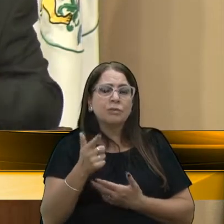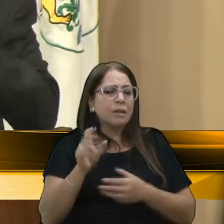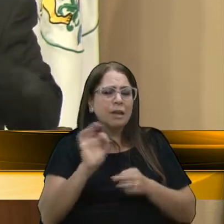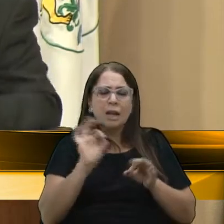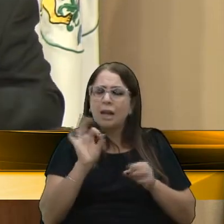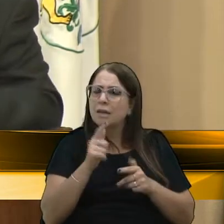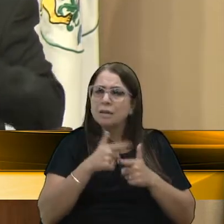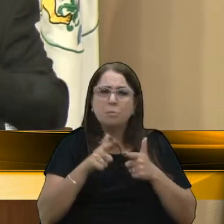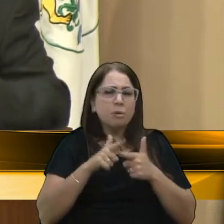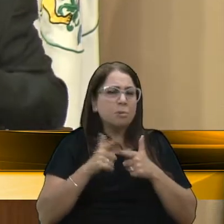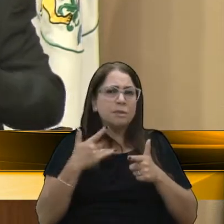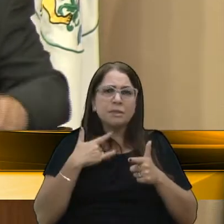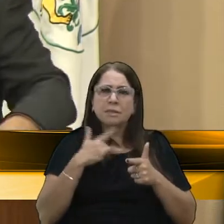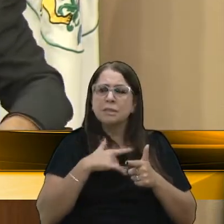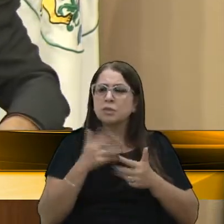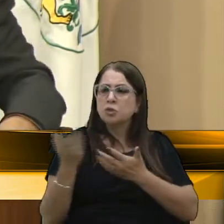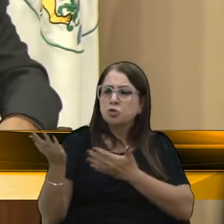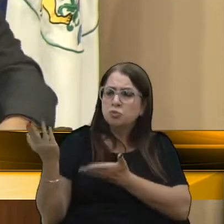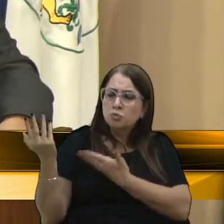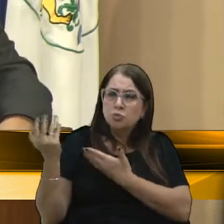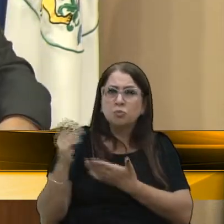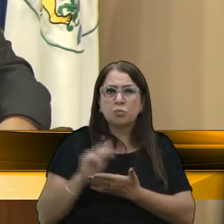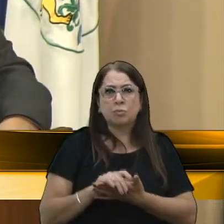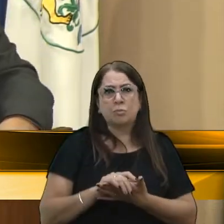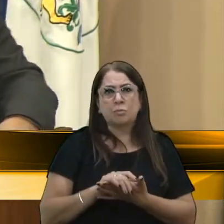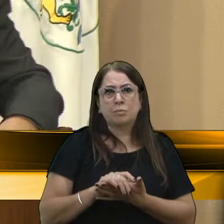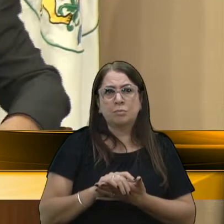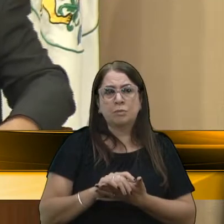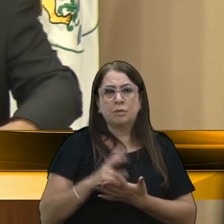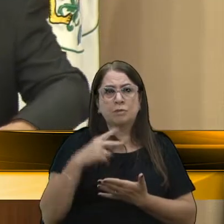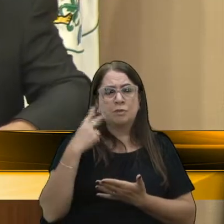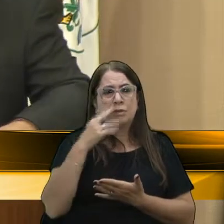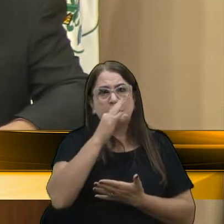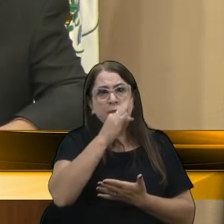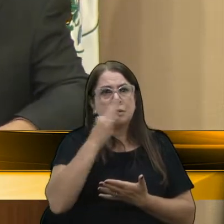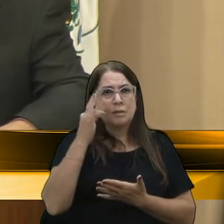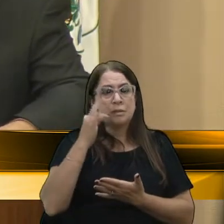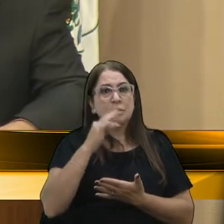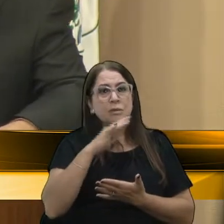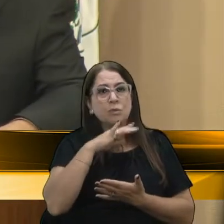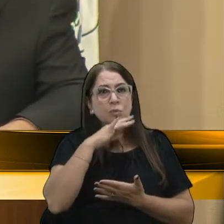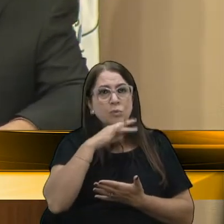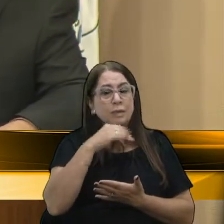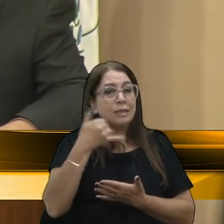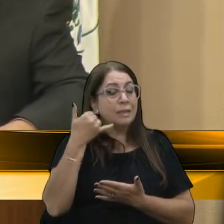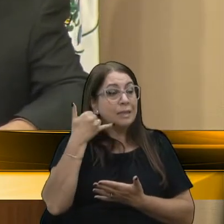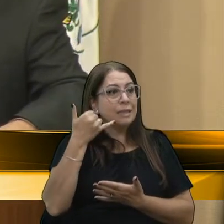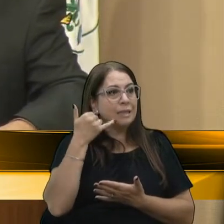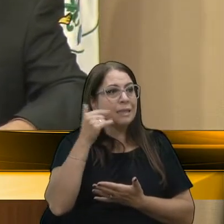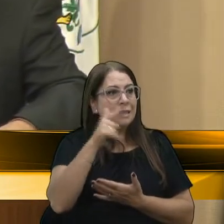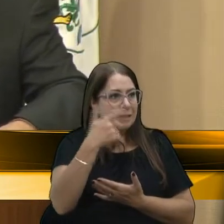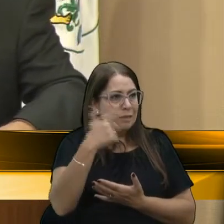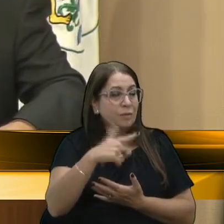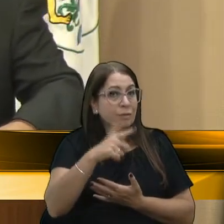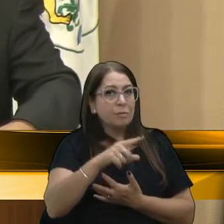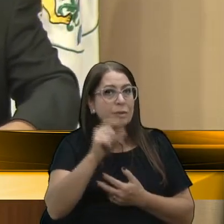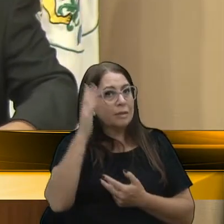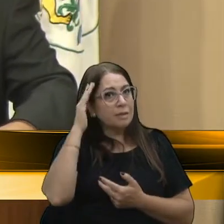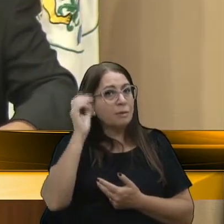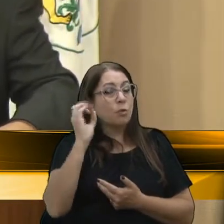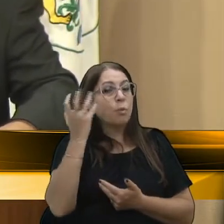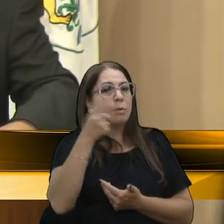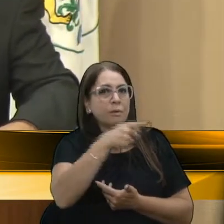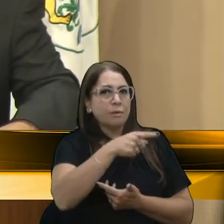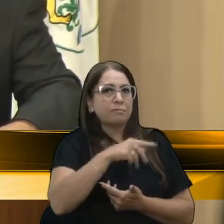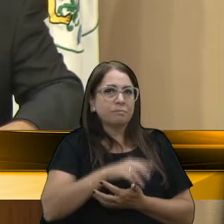saúde, novos, novos. Por exemplo, da vereadora Tati, passou dias ruins, liguei para ela várias vezes para saber a situação dela.